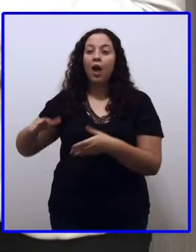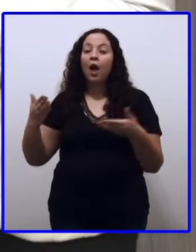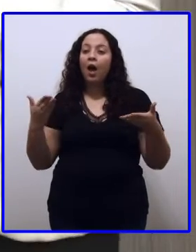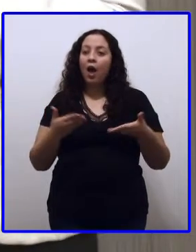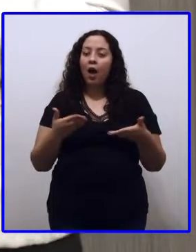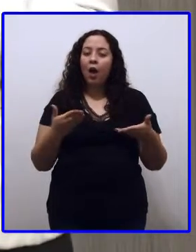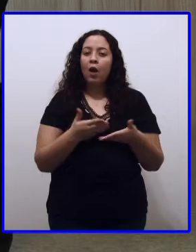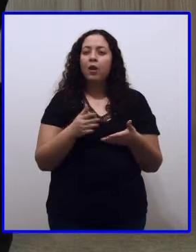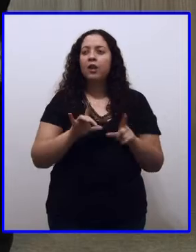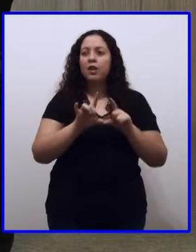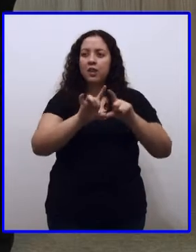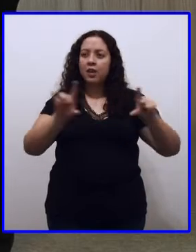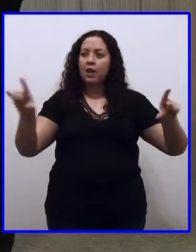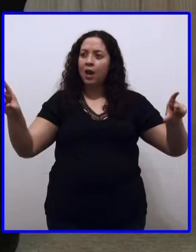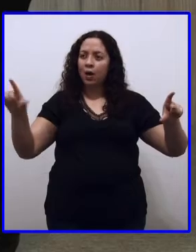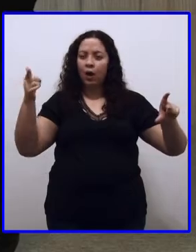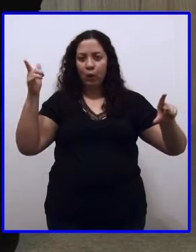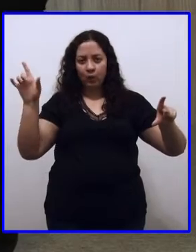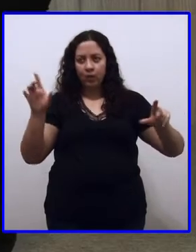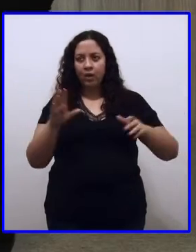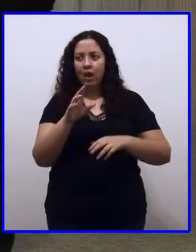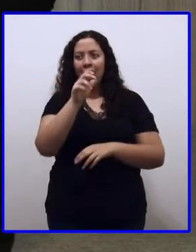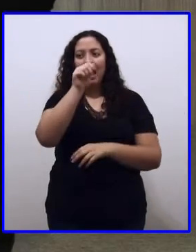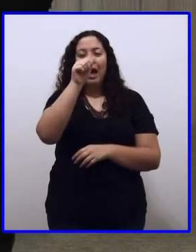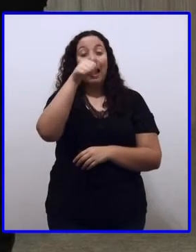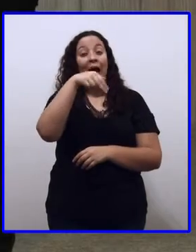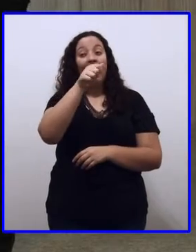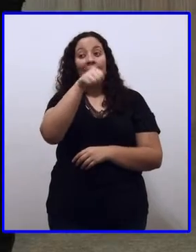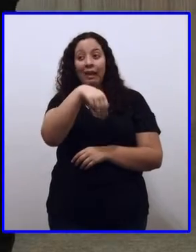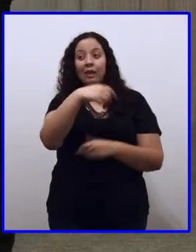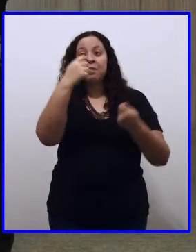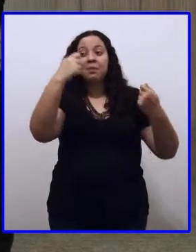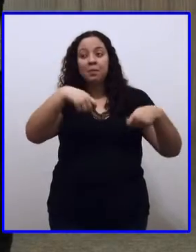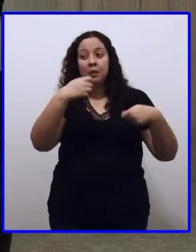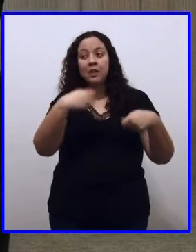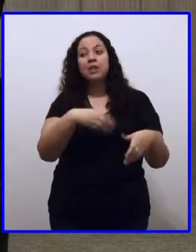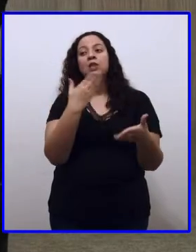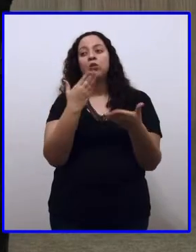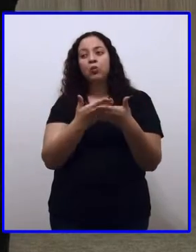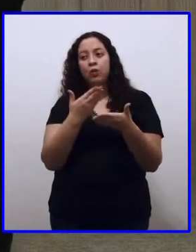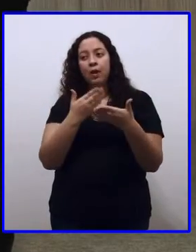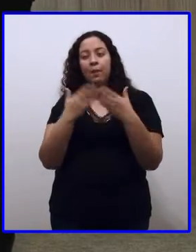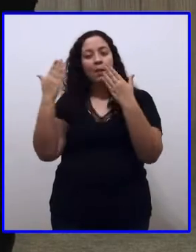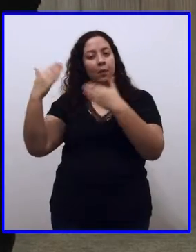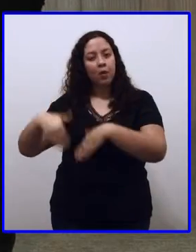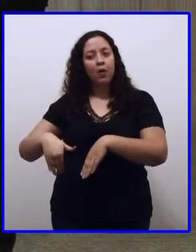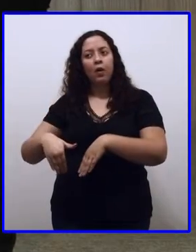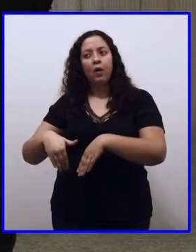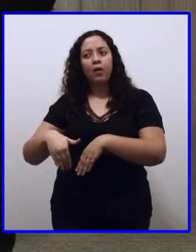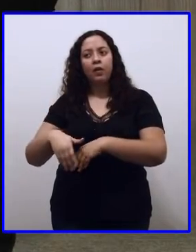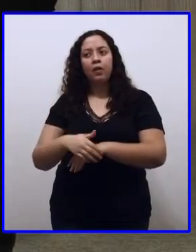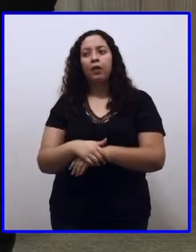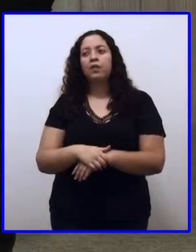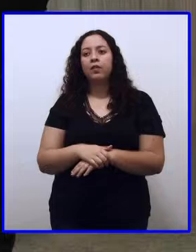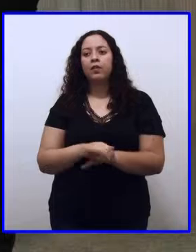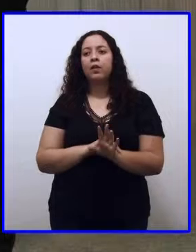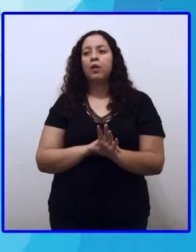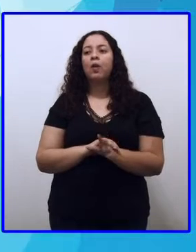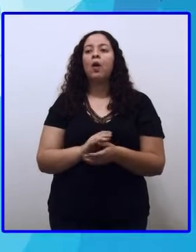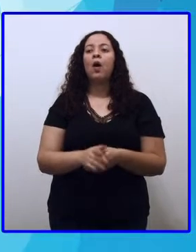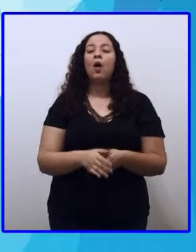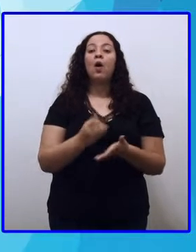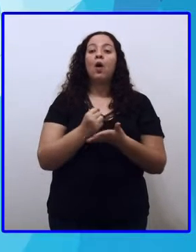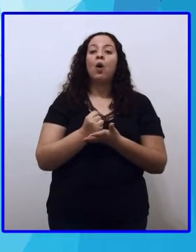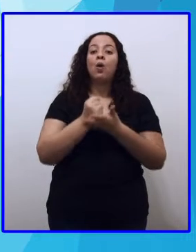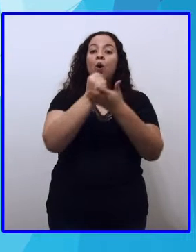dessa frase? É o estudar. Isso mesmo. E qual é o verbo auxiliar que ele está ajudando o verbo principal?